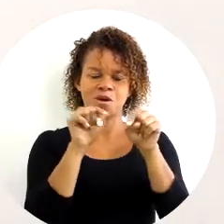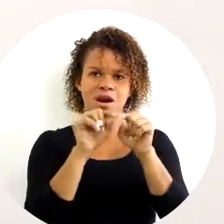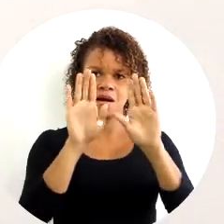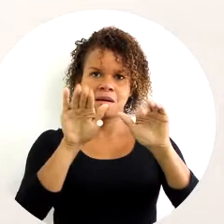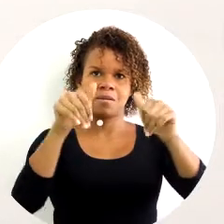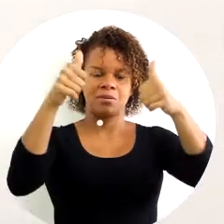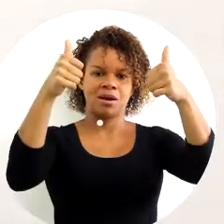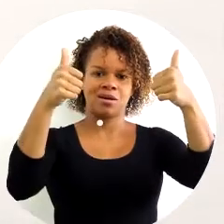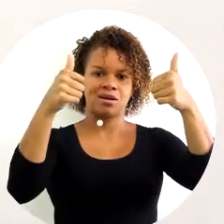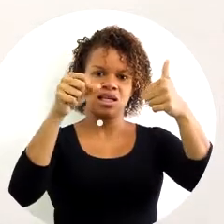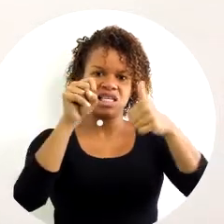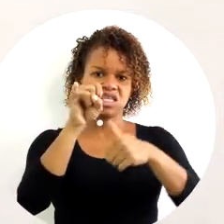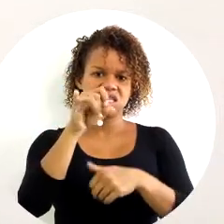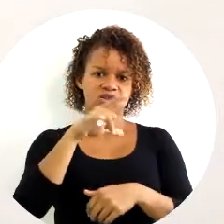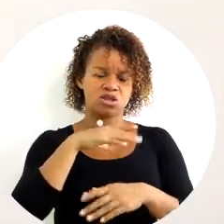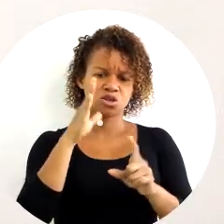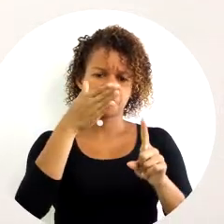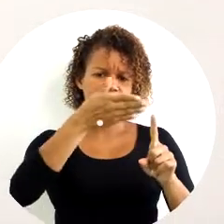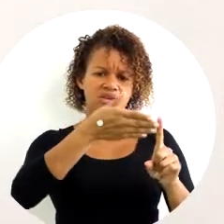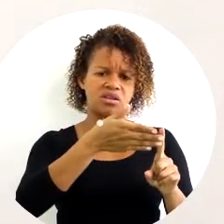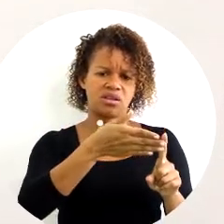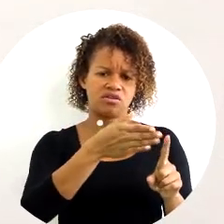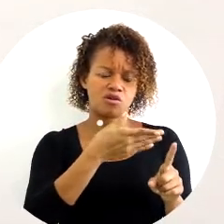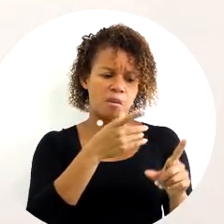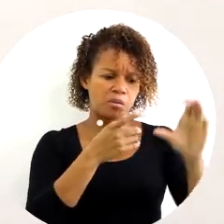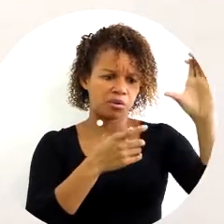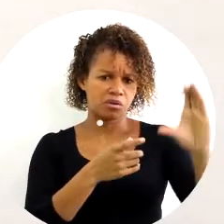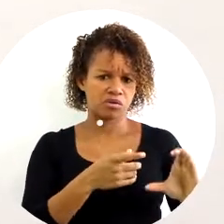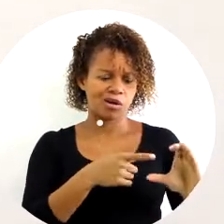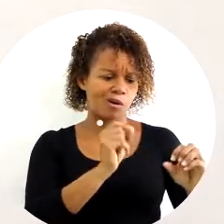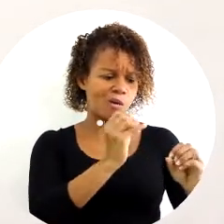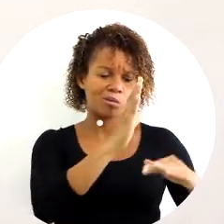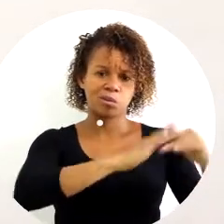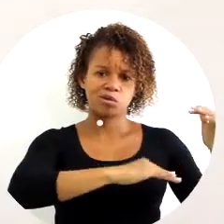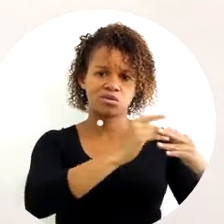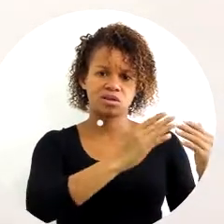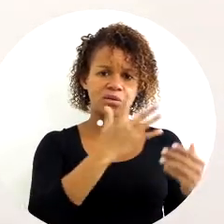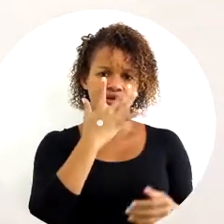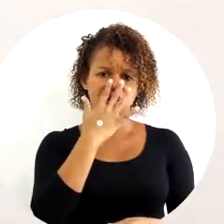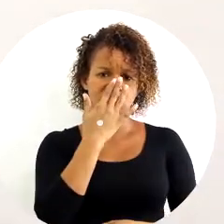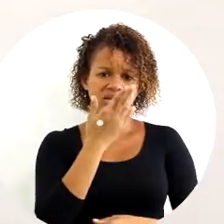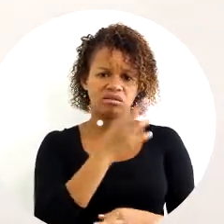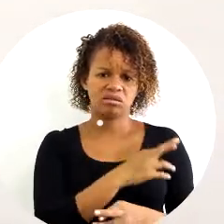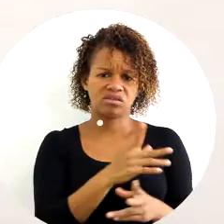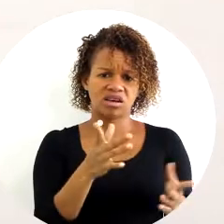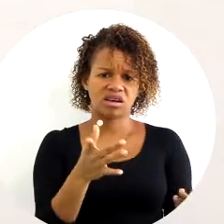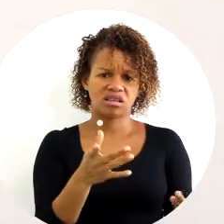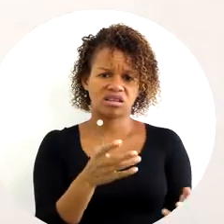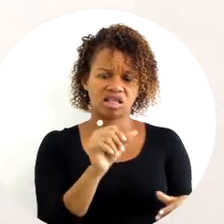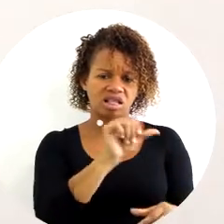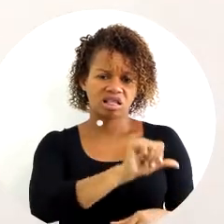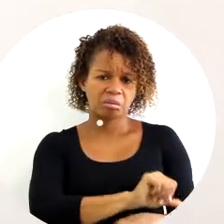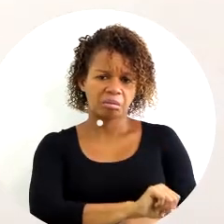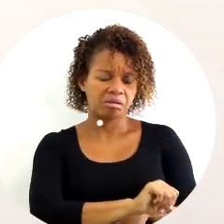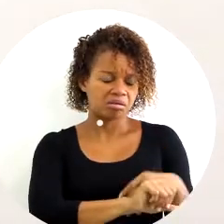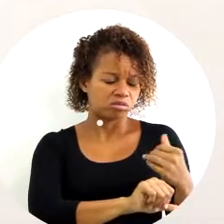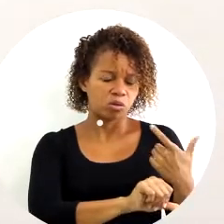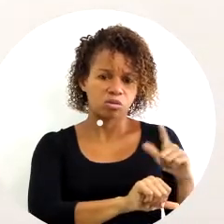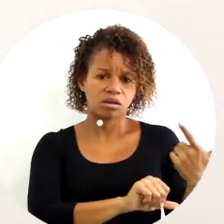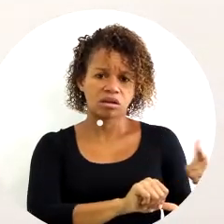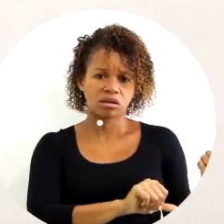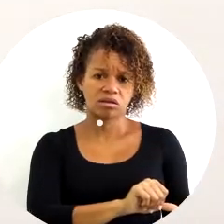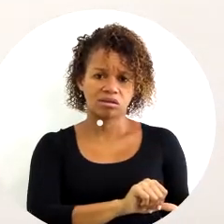programa de qualidade se os objetivos dele, como indivíduo, como profissional, estejam completamente desalinhados com os objetivos